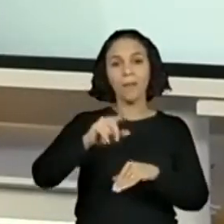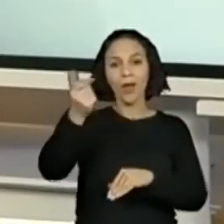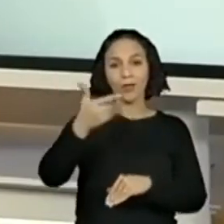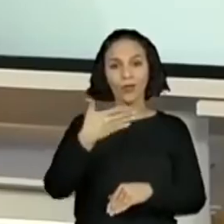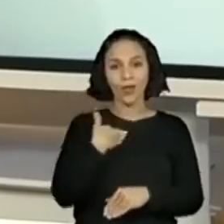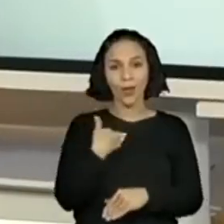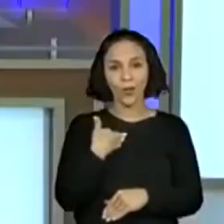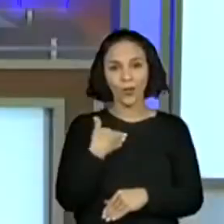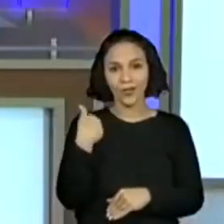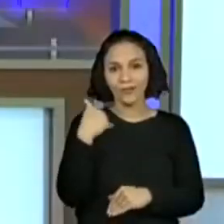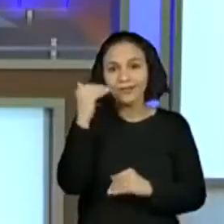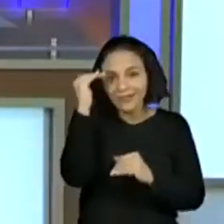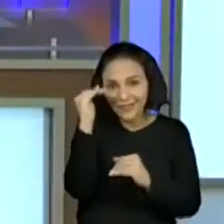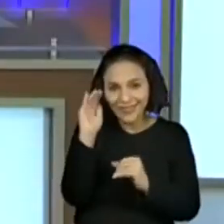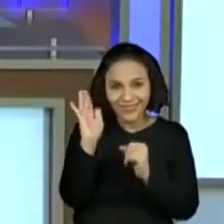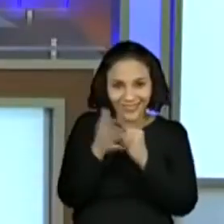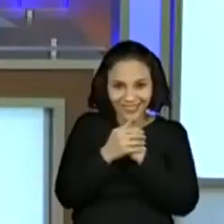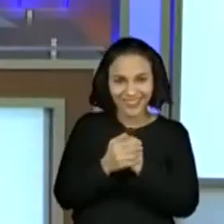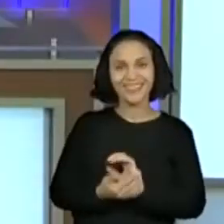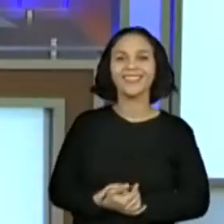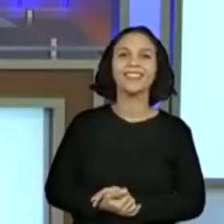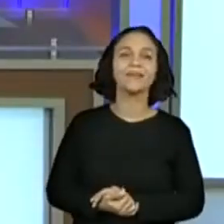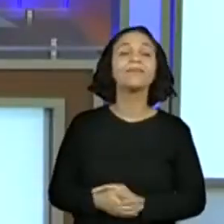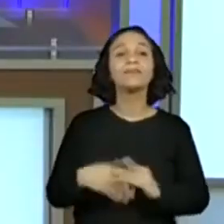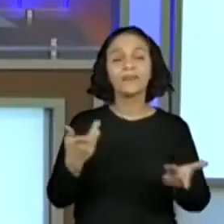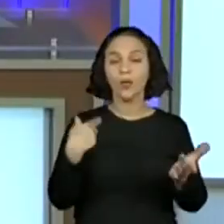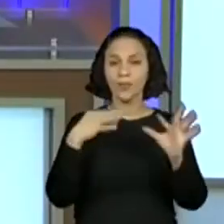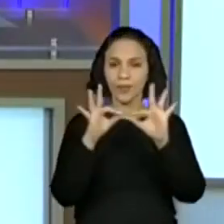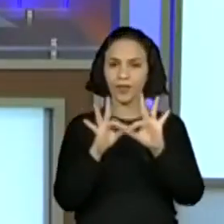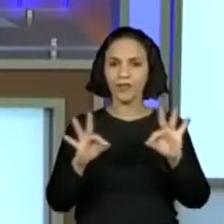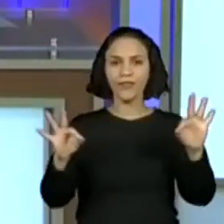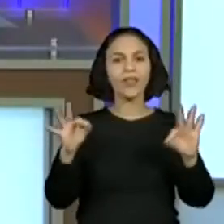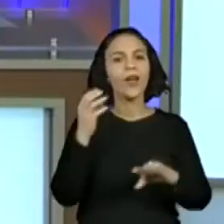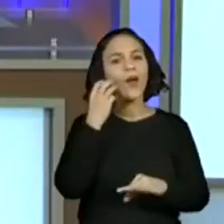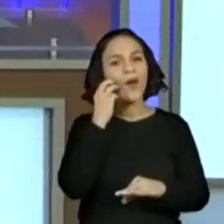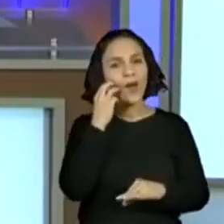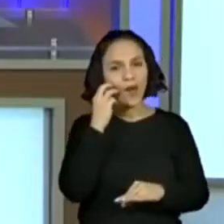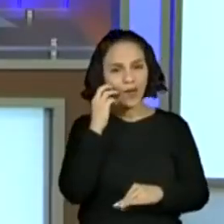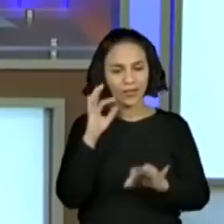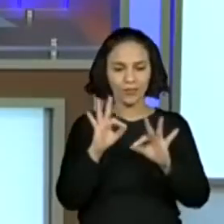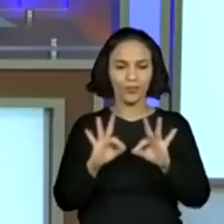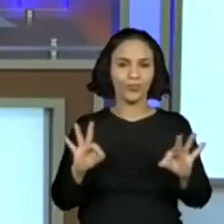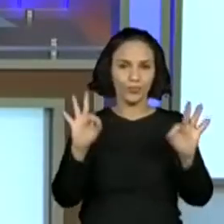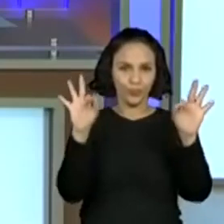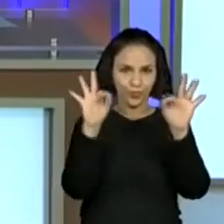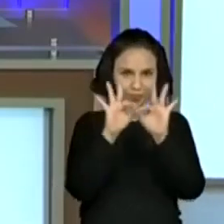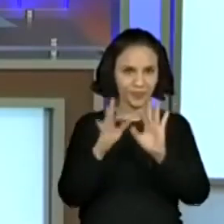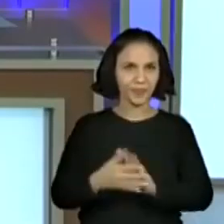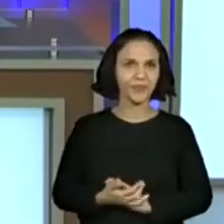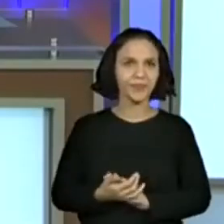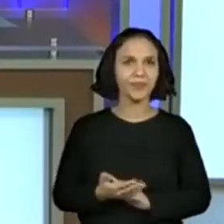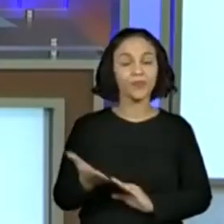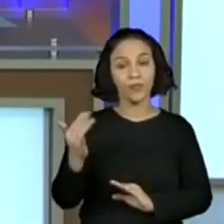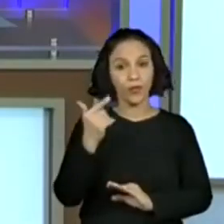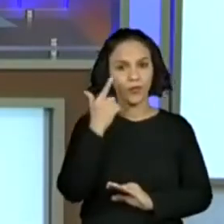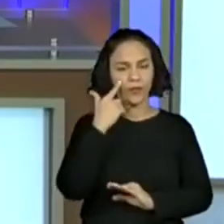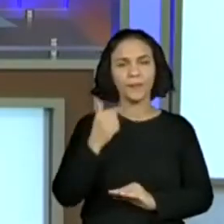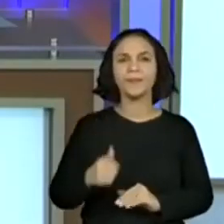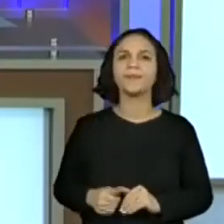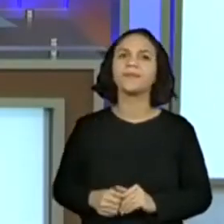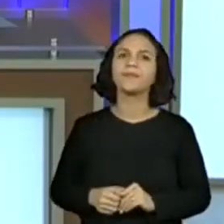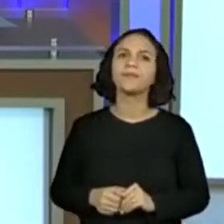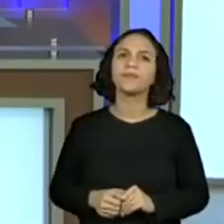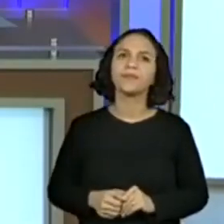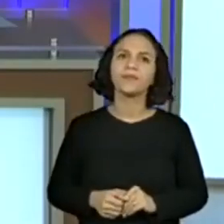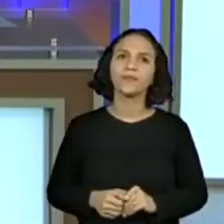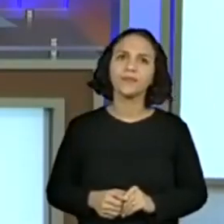né? Vamos lá. Então, a gente vai utilizar a minha fita rosa para fazer a medição desse perímetro. Vamos lá de novo, pessoal.